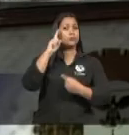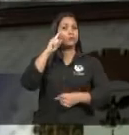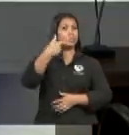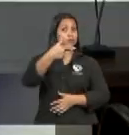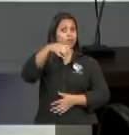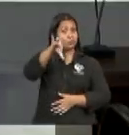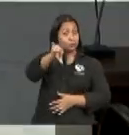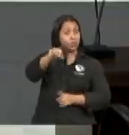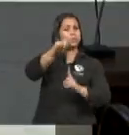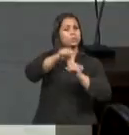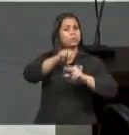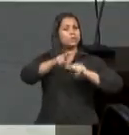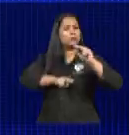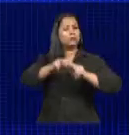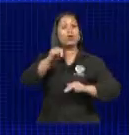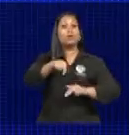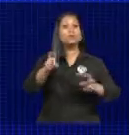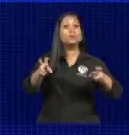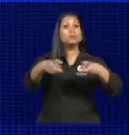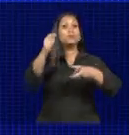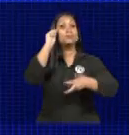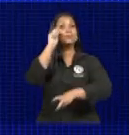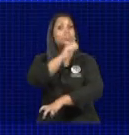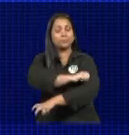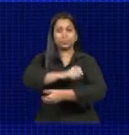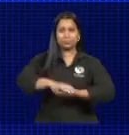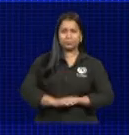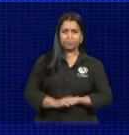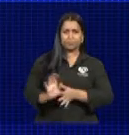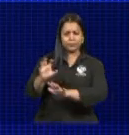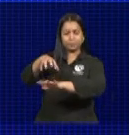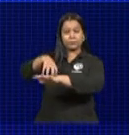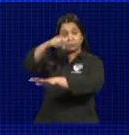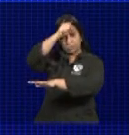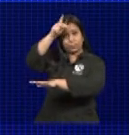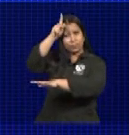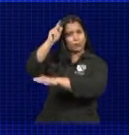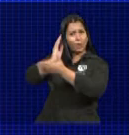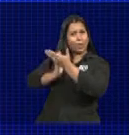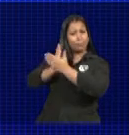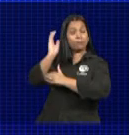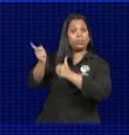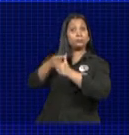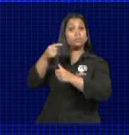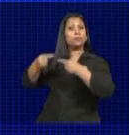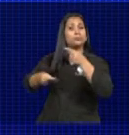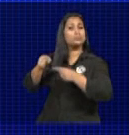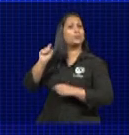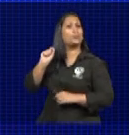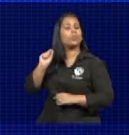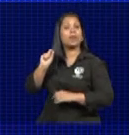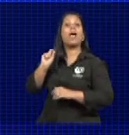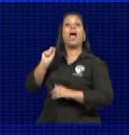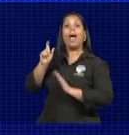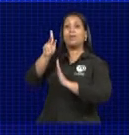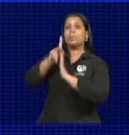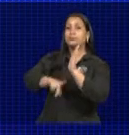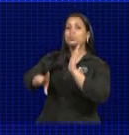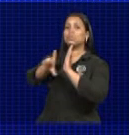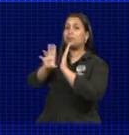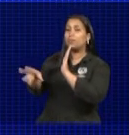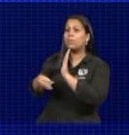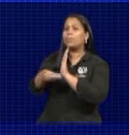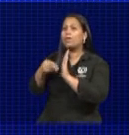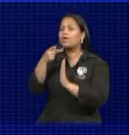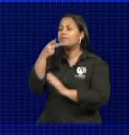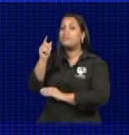Municipal de Rio Preto. Do Poder Executivo, foi aprovado em primeira discussão, projeto de lei complementar que trata sobre